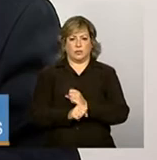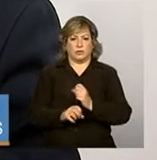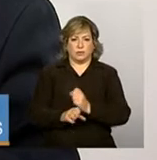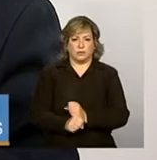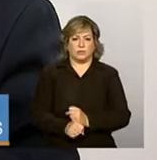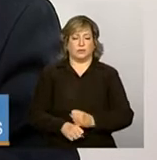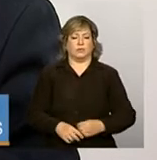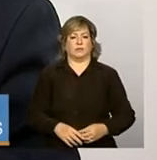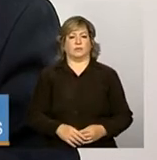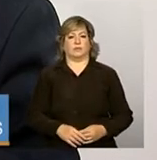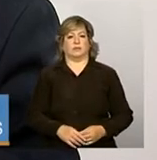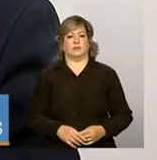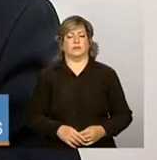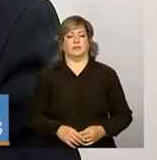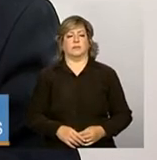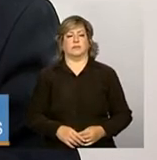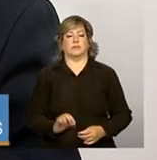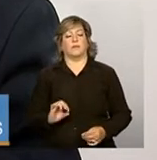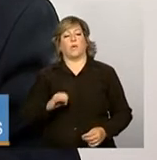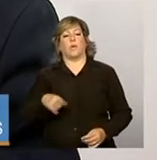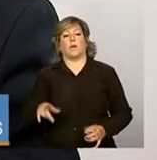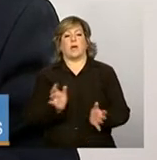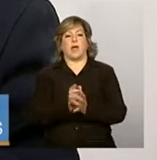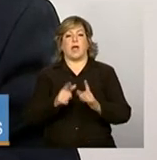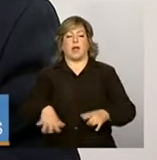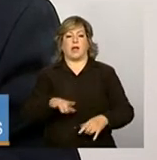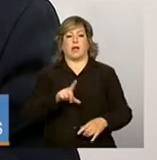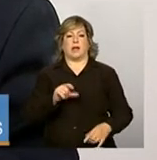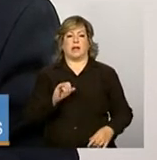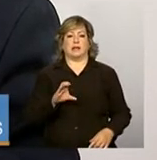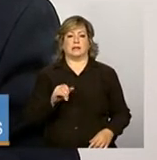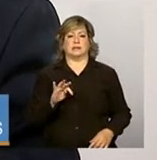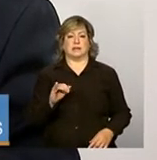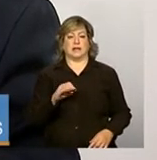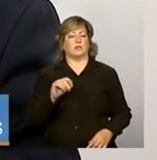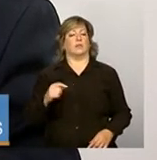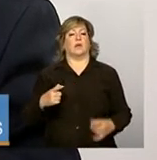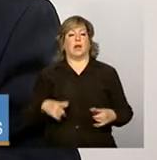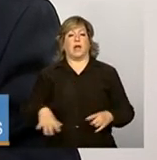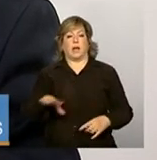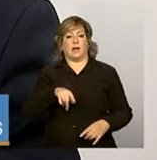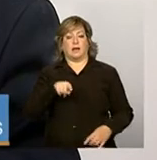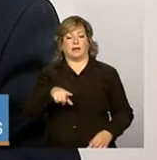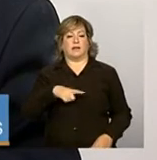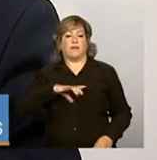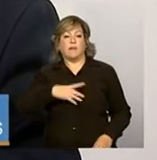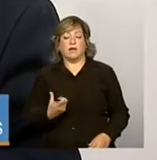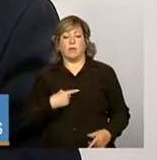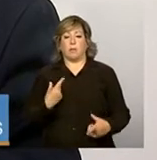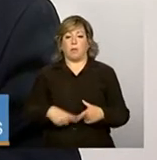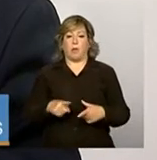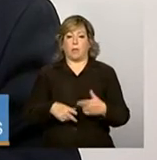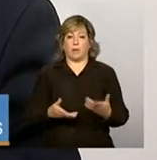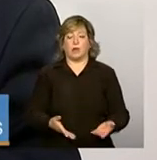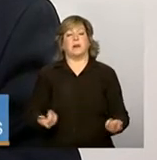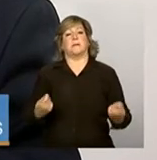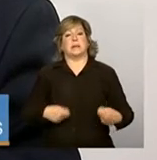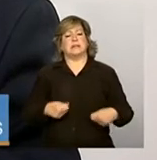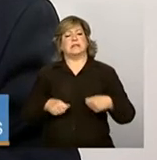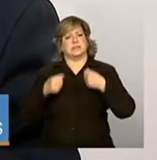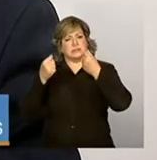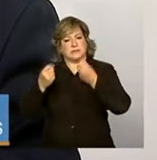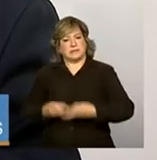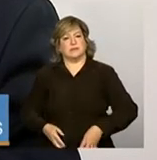área de orçamento e finanças, ou a área mesmo de licitação, a área que ele está enfrentando o problema, ele precisa